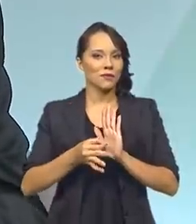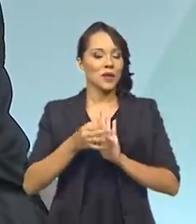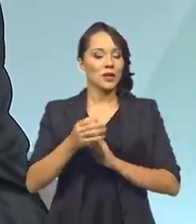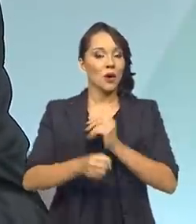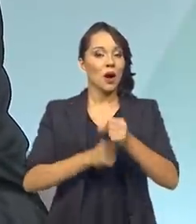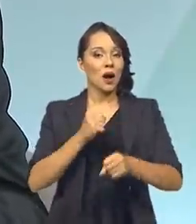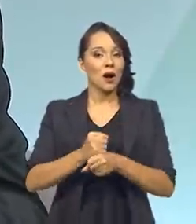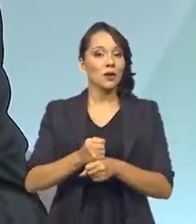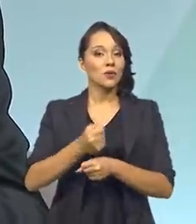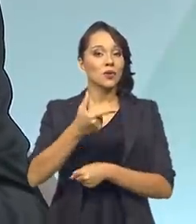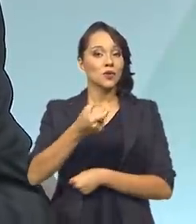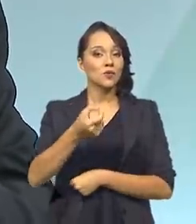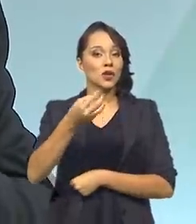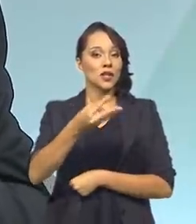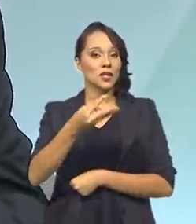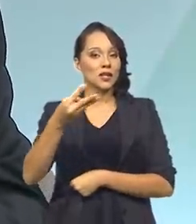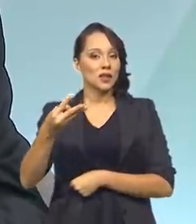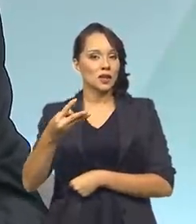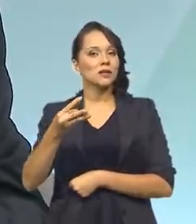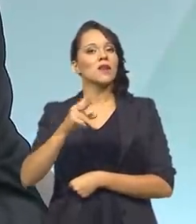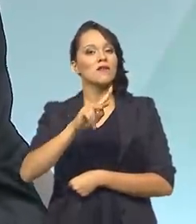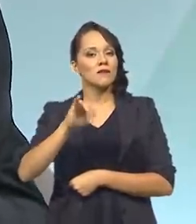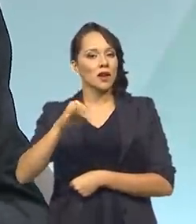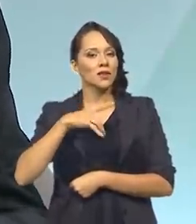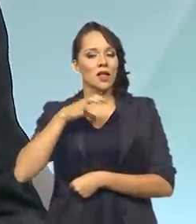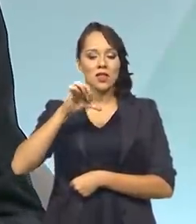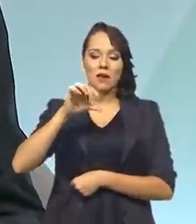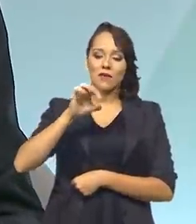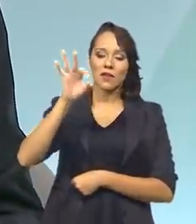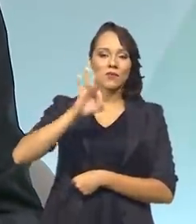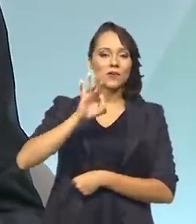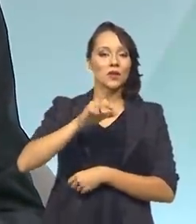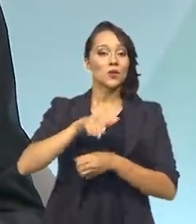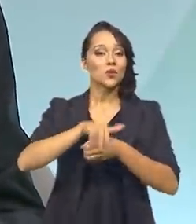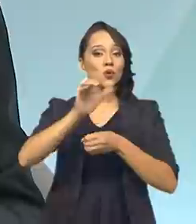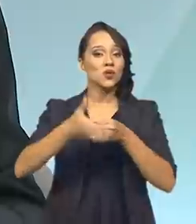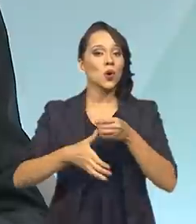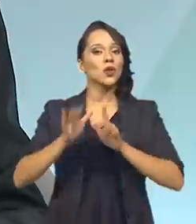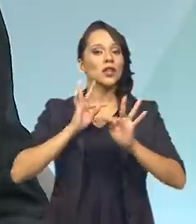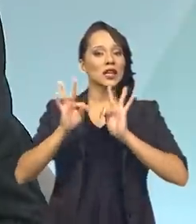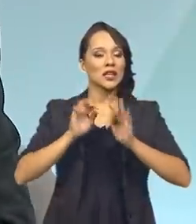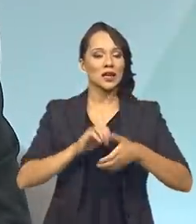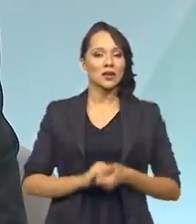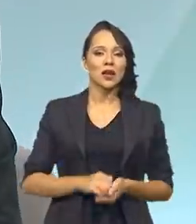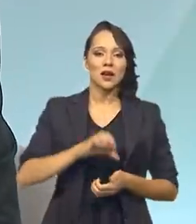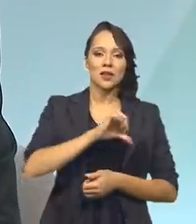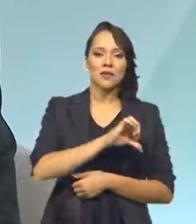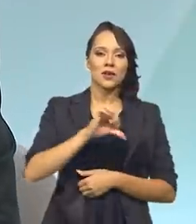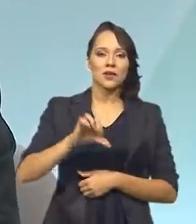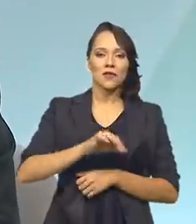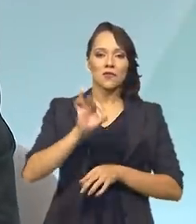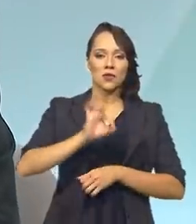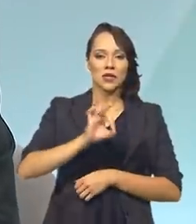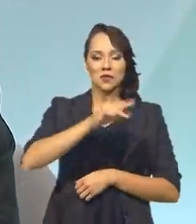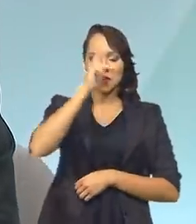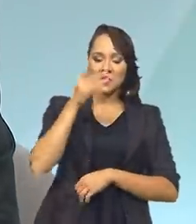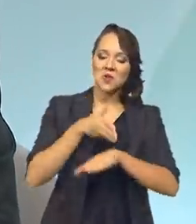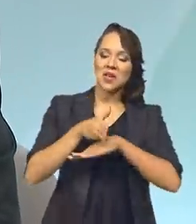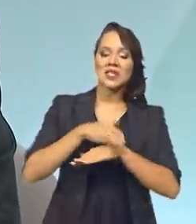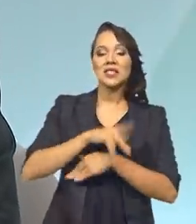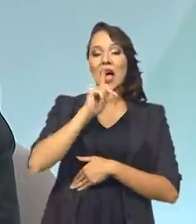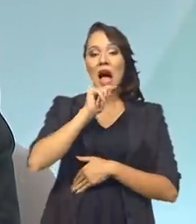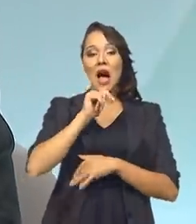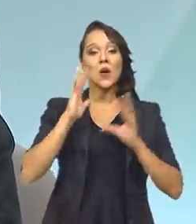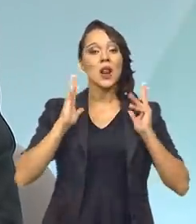2033, teremos 90% do esgoto tratado no país e 99% de pessoas com acesso à água